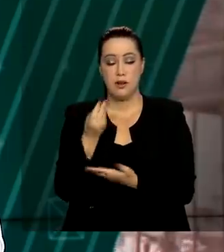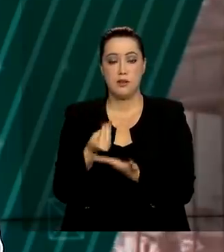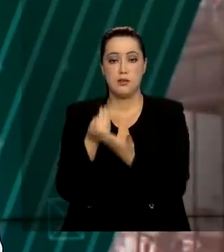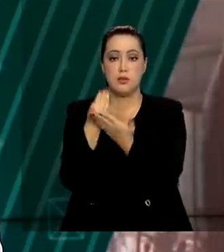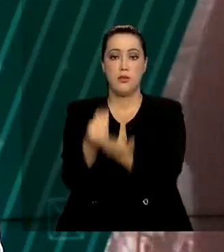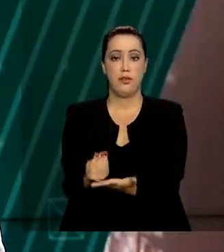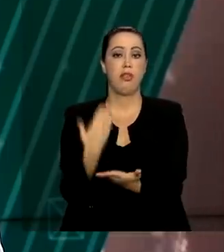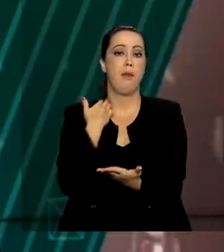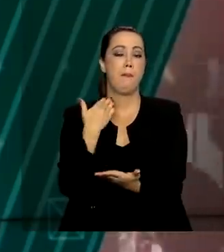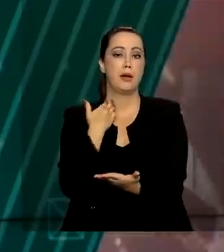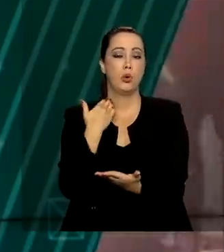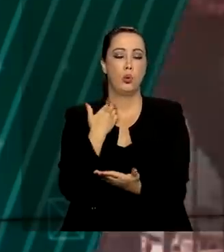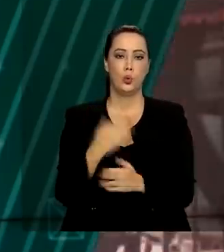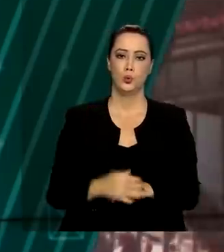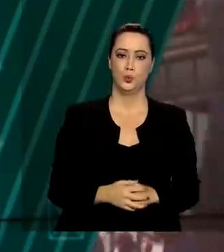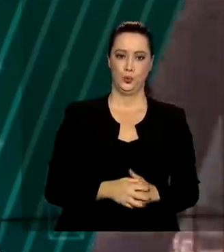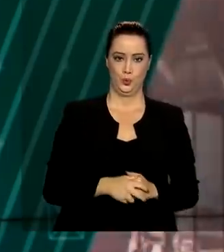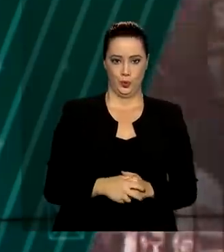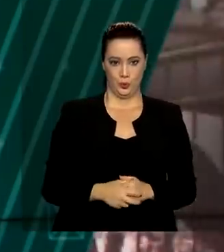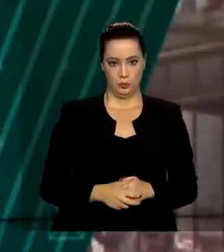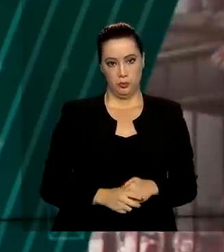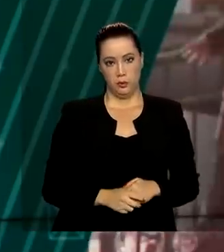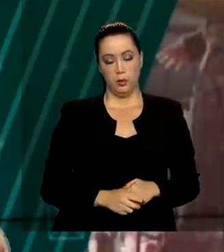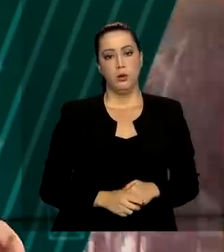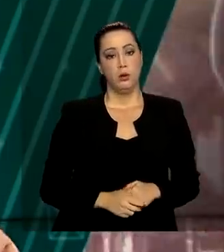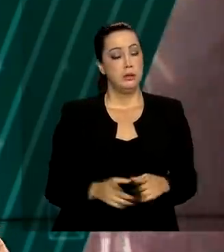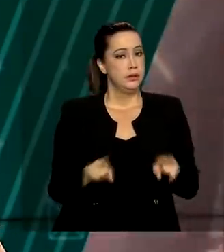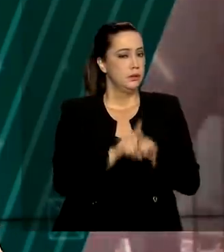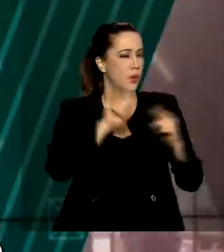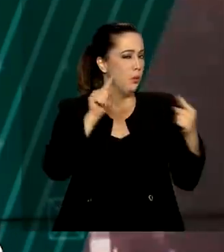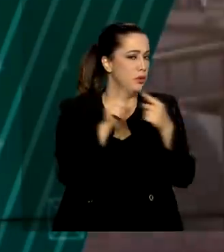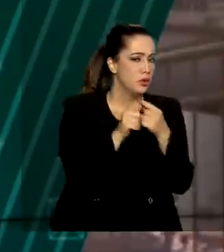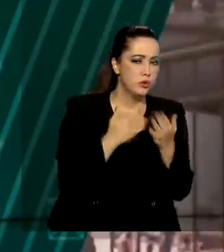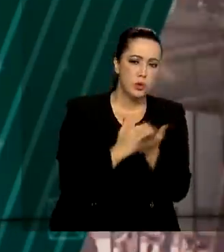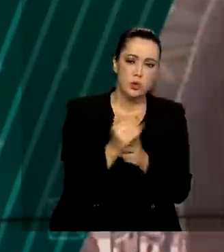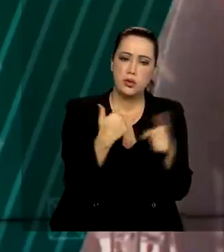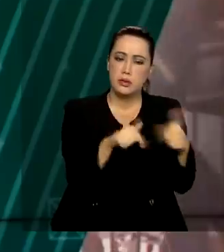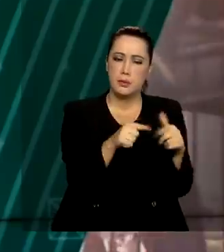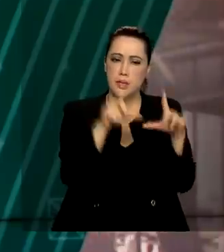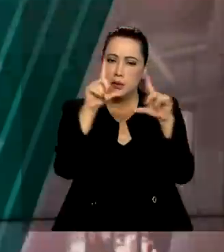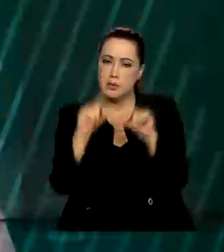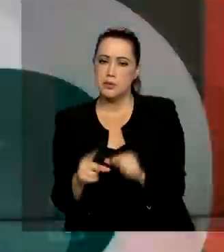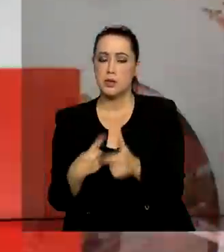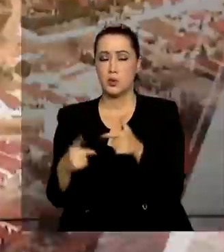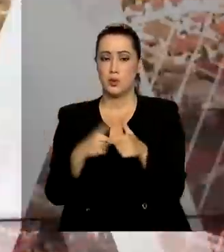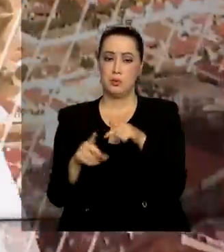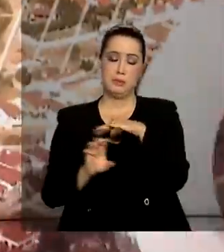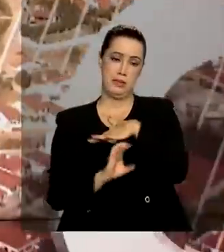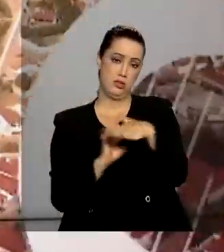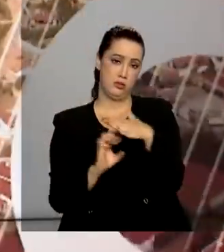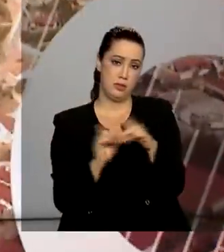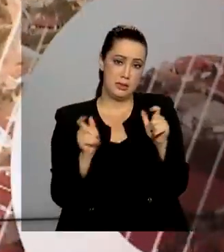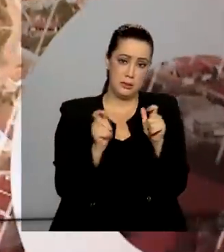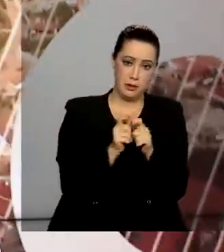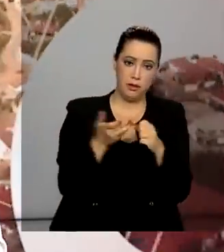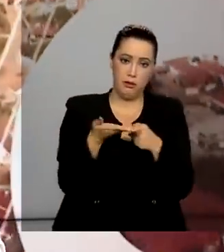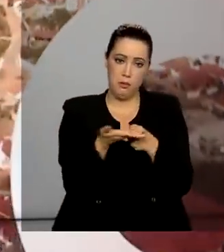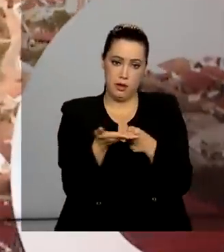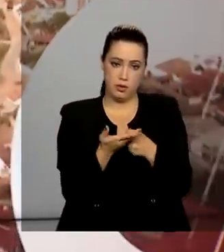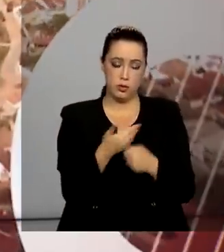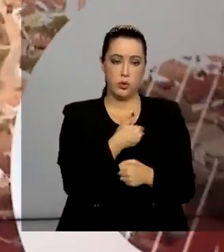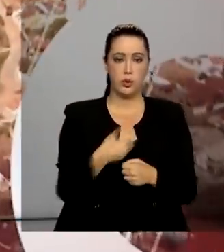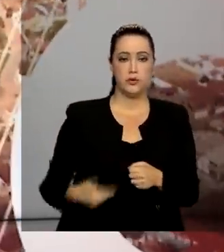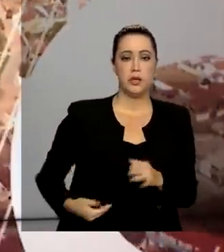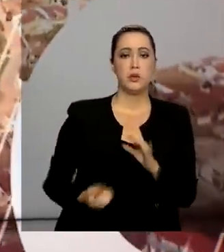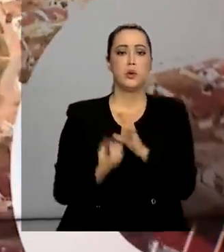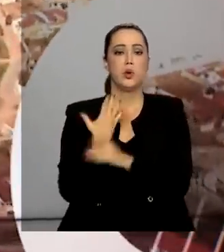E dentro das ações para manter empregos e minimizar os prejuízos econômicos das pequenas e médias empresas, o governo